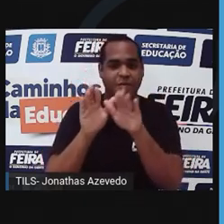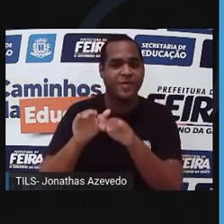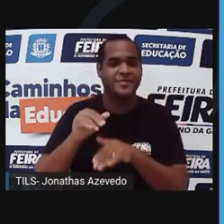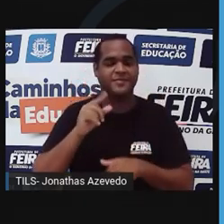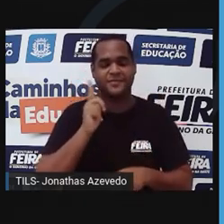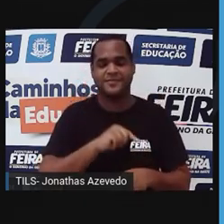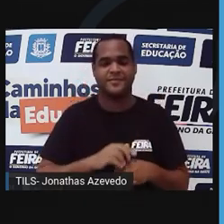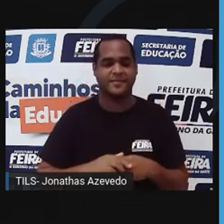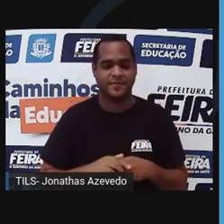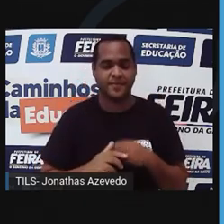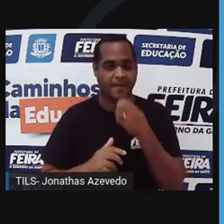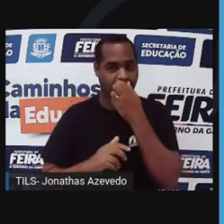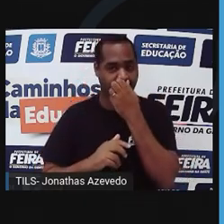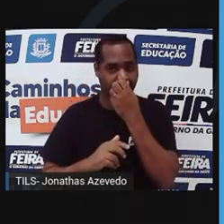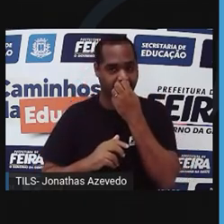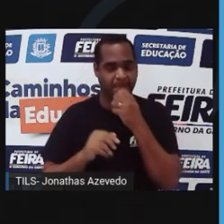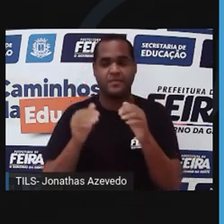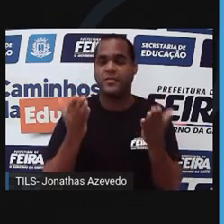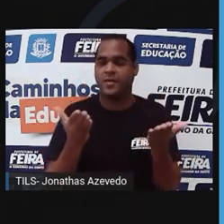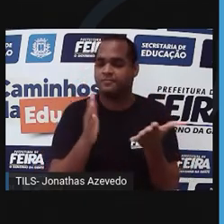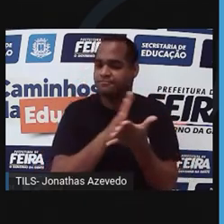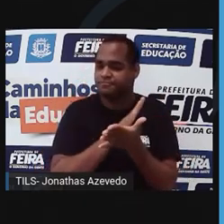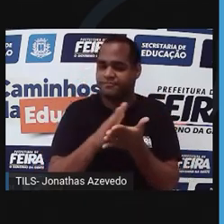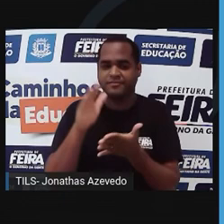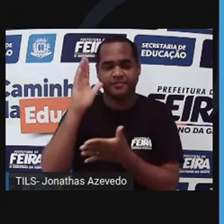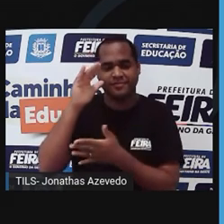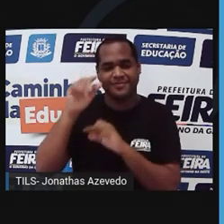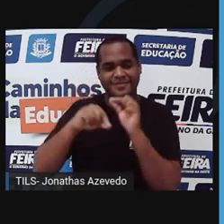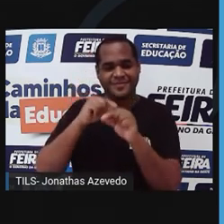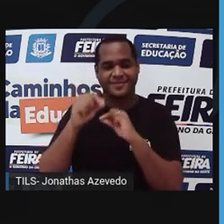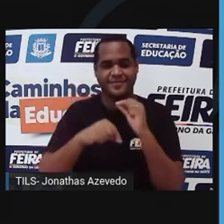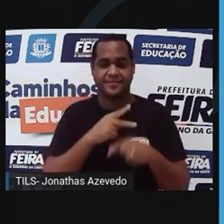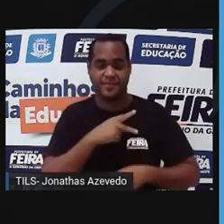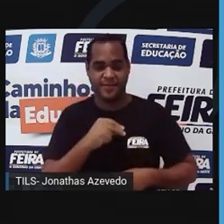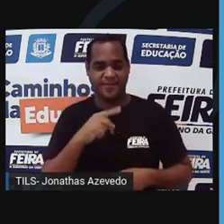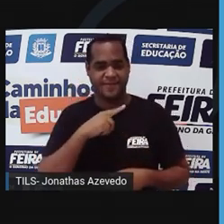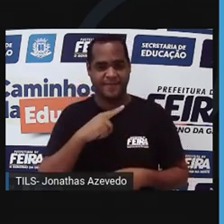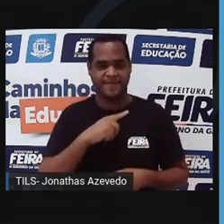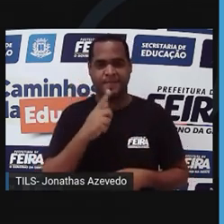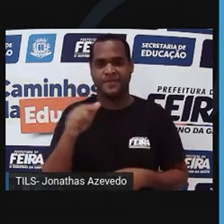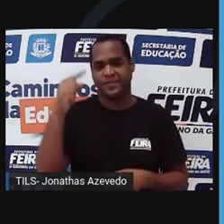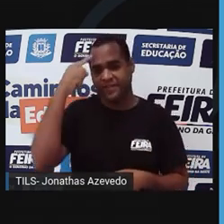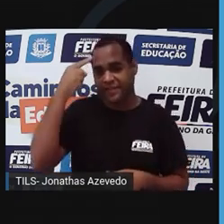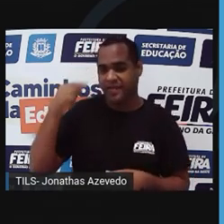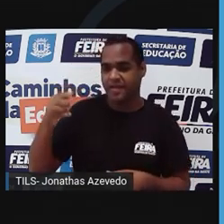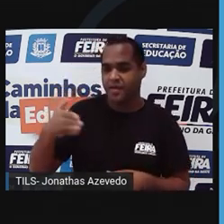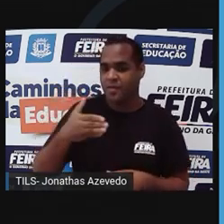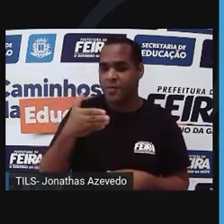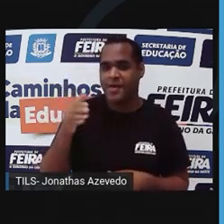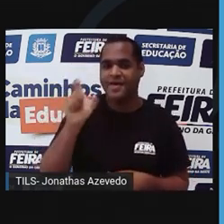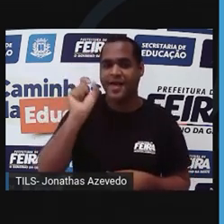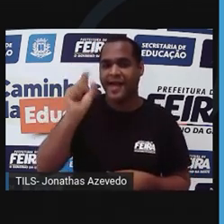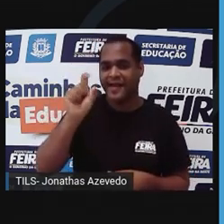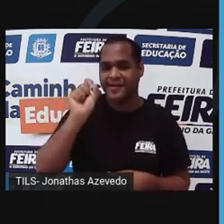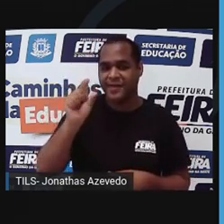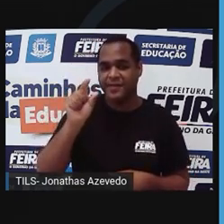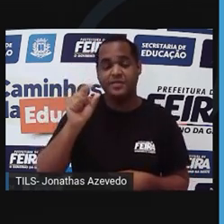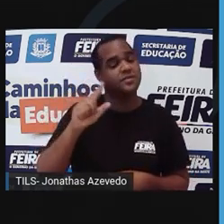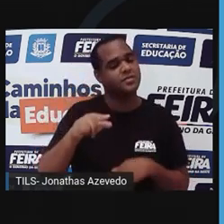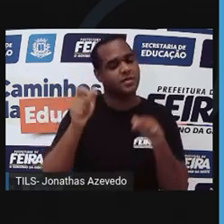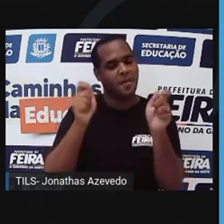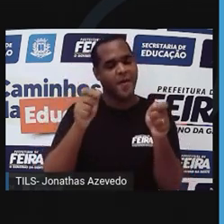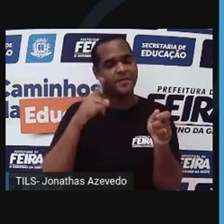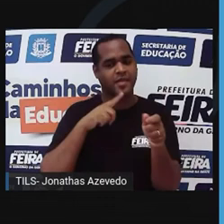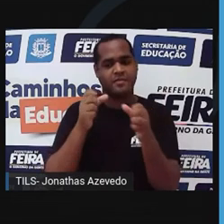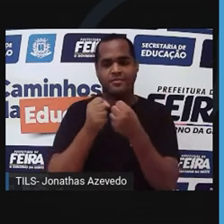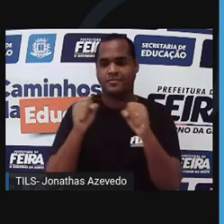E agora, algumas curiosidades sobre os mamíferos. O maior mamífero é a baleia azul. Pode chegar a